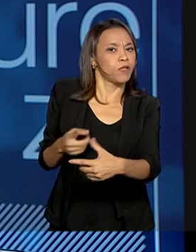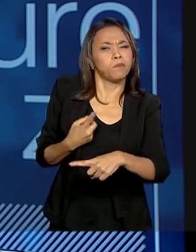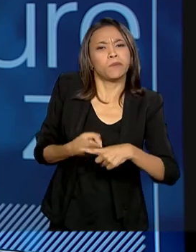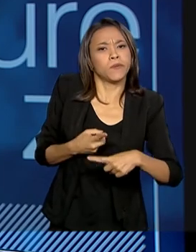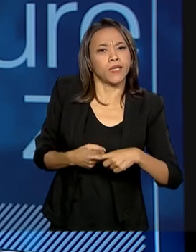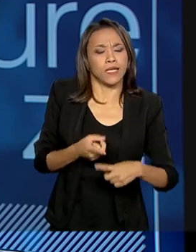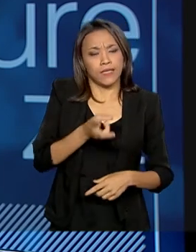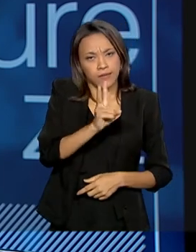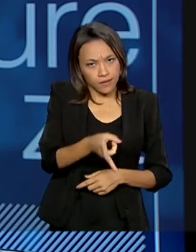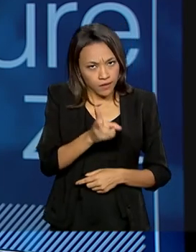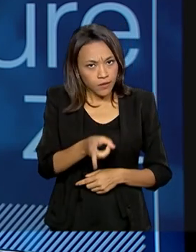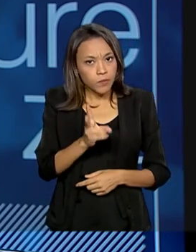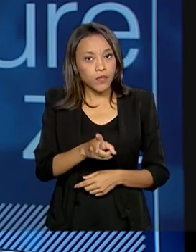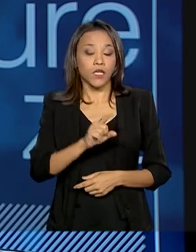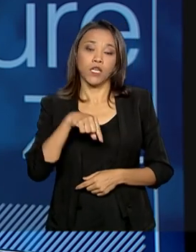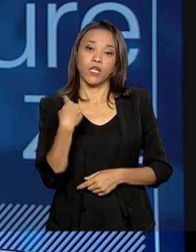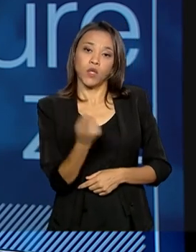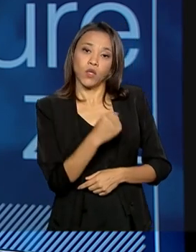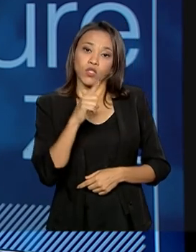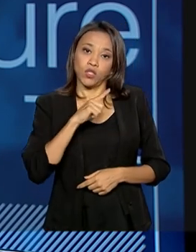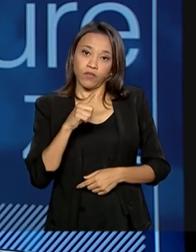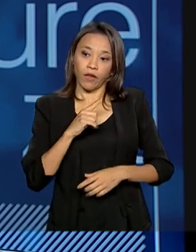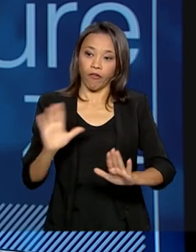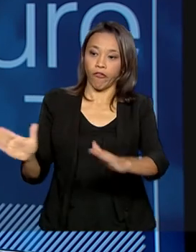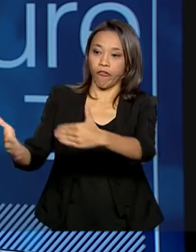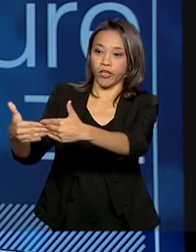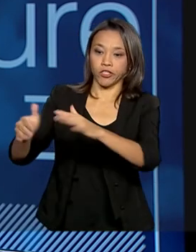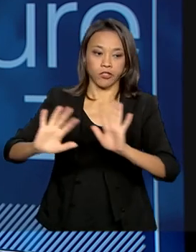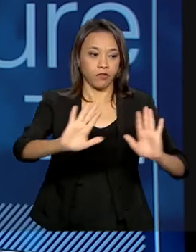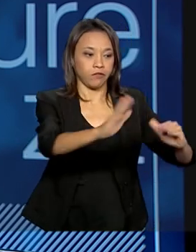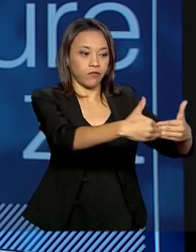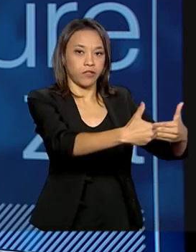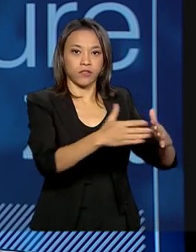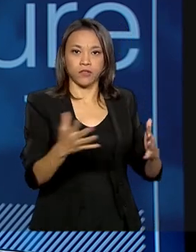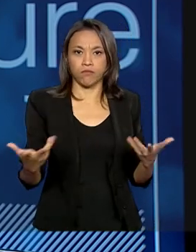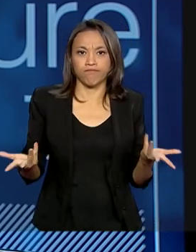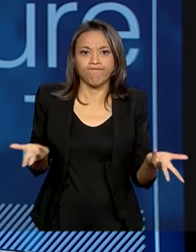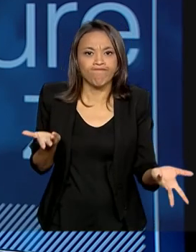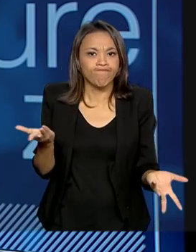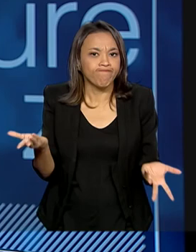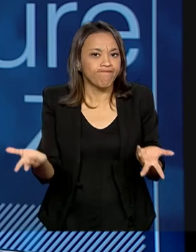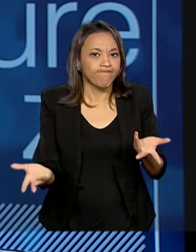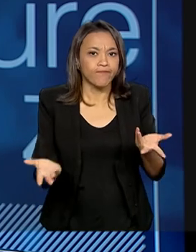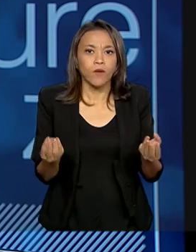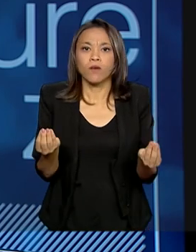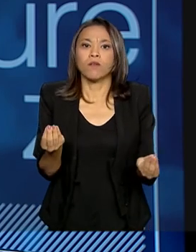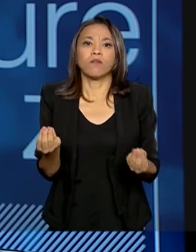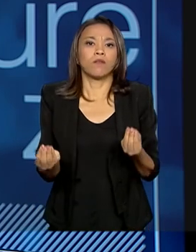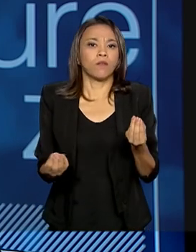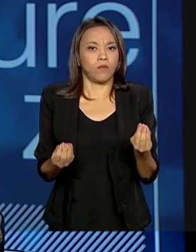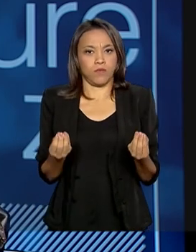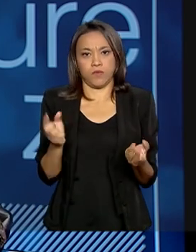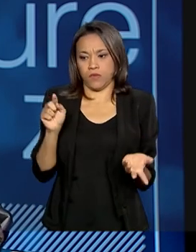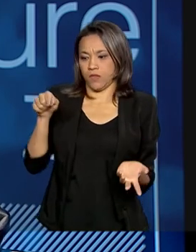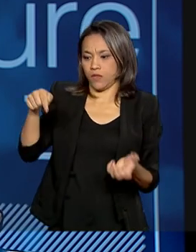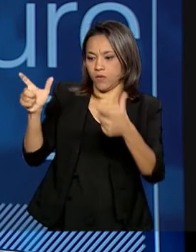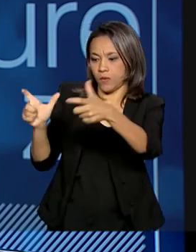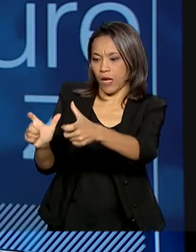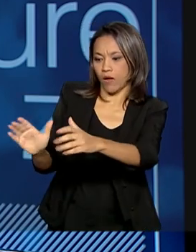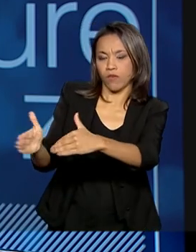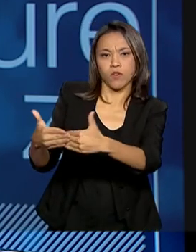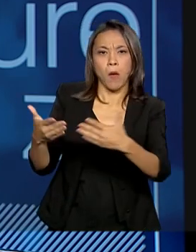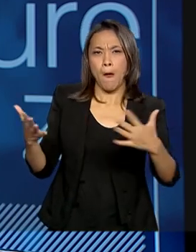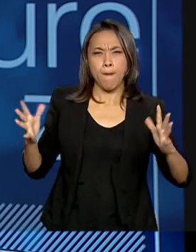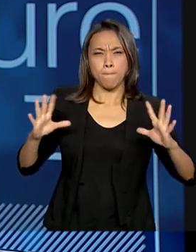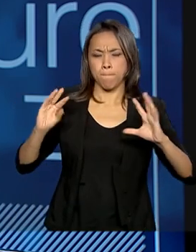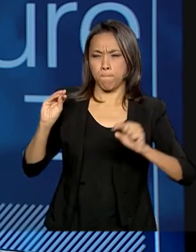vez que nós fechamos uma unidade e você não tem condições de, numa unidade, fazer uma proteção